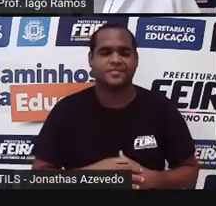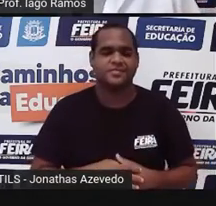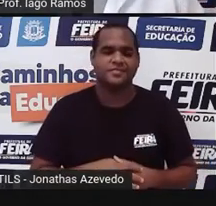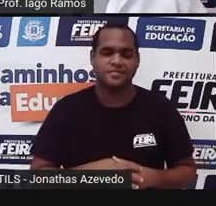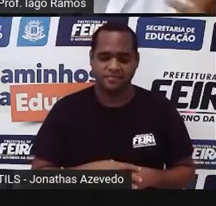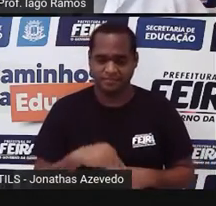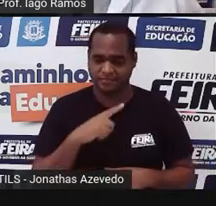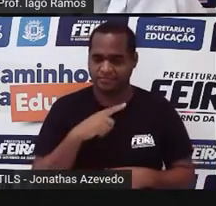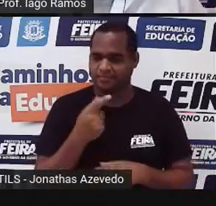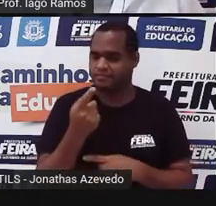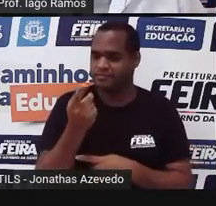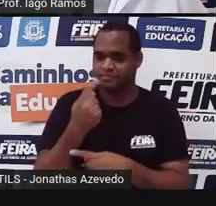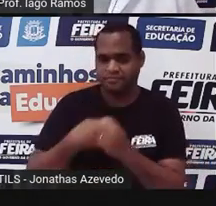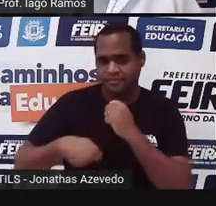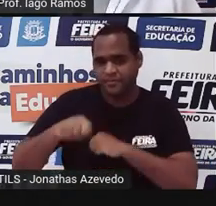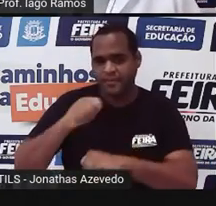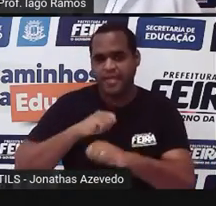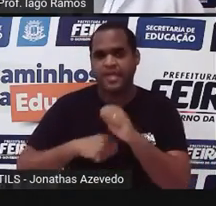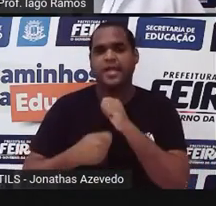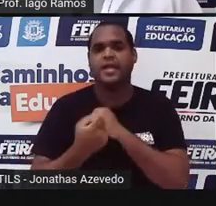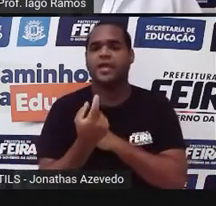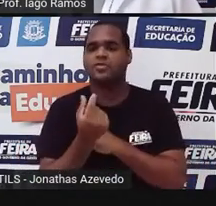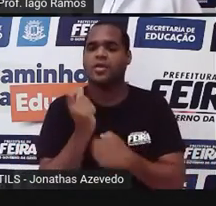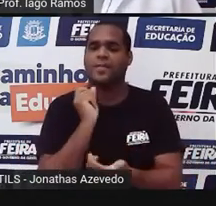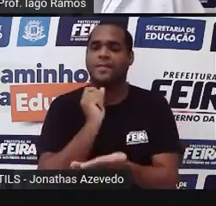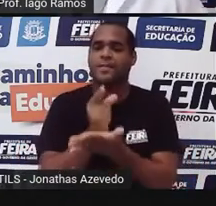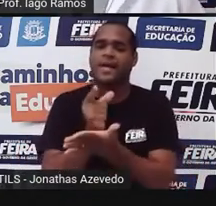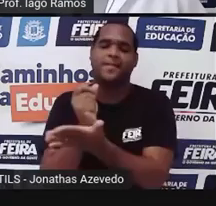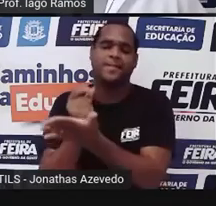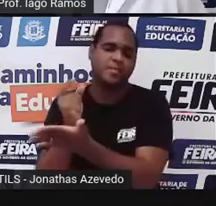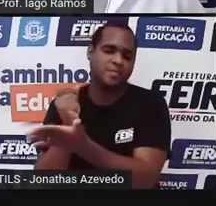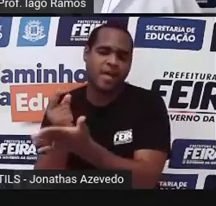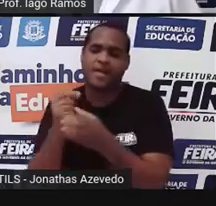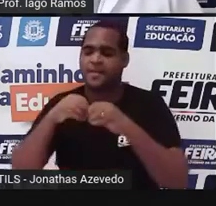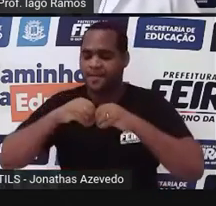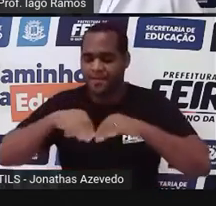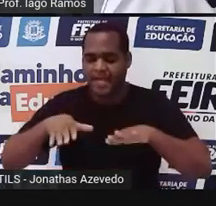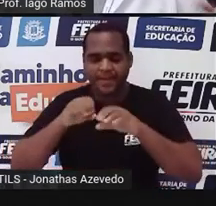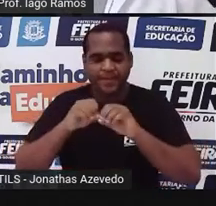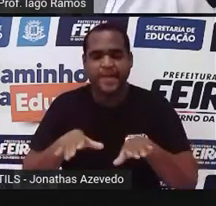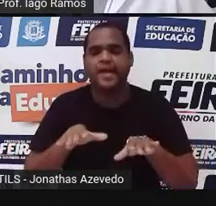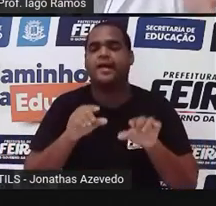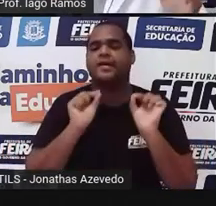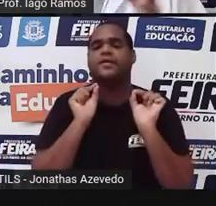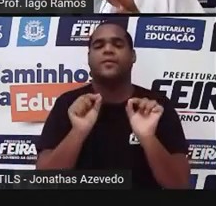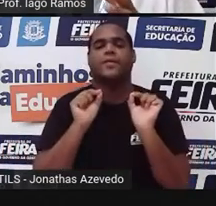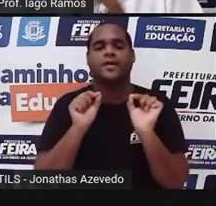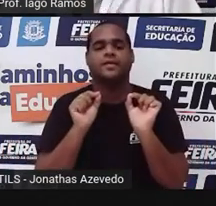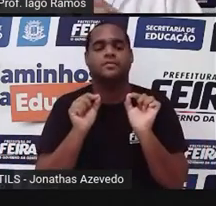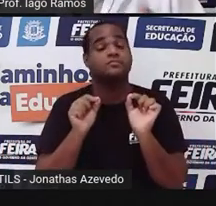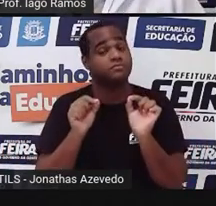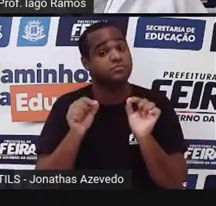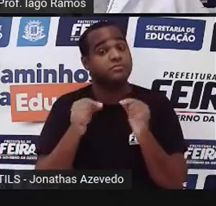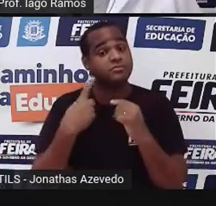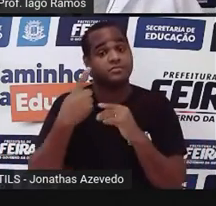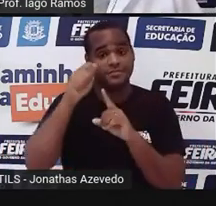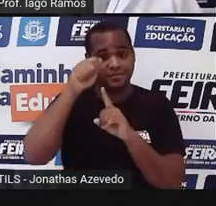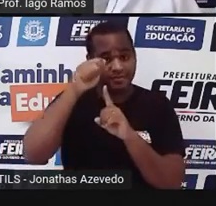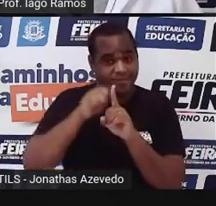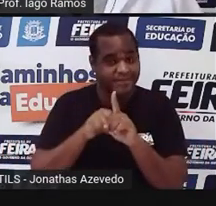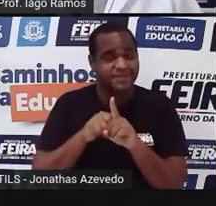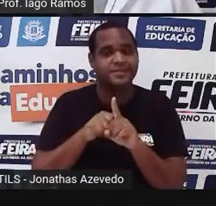tá? Como a gente gasta esse dinheiro. E, geralmente, tá, durante todo mês,